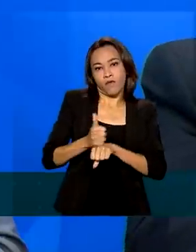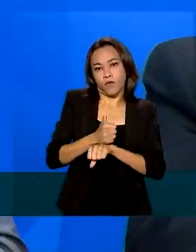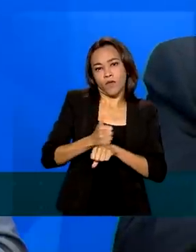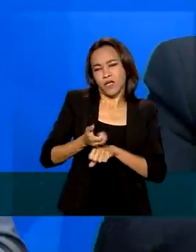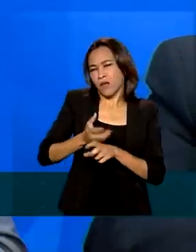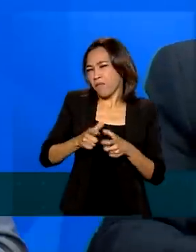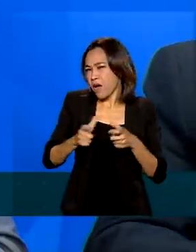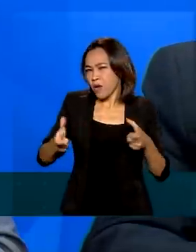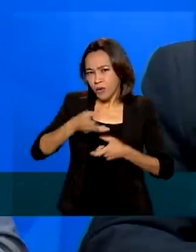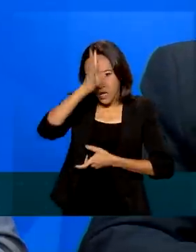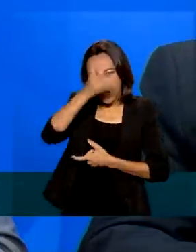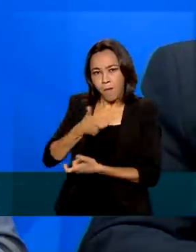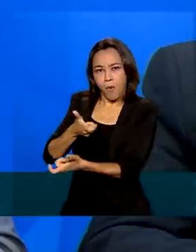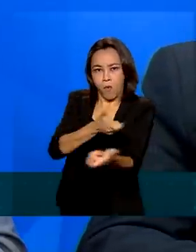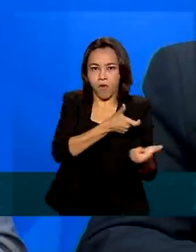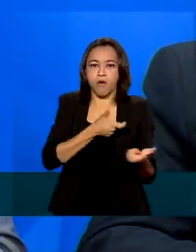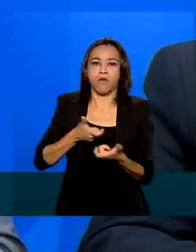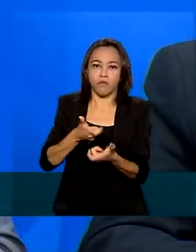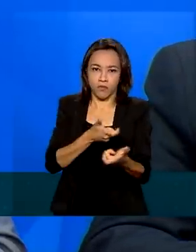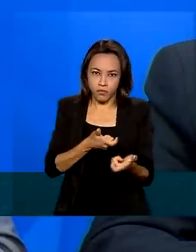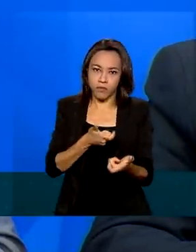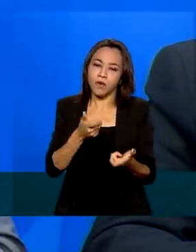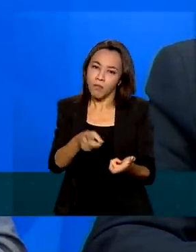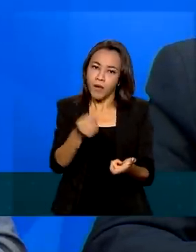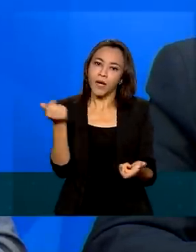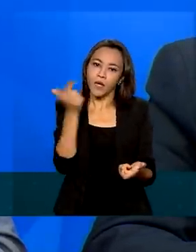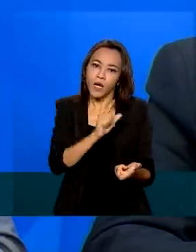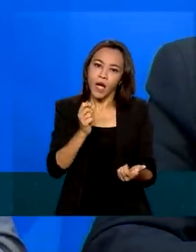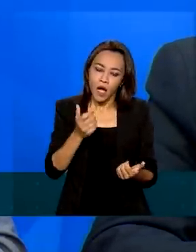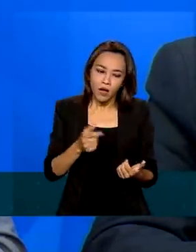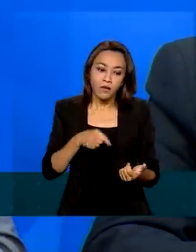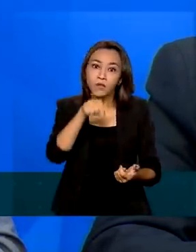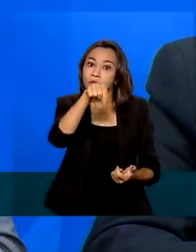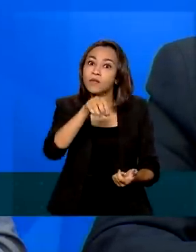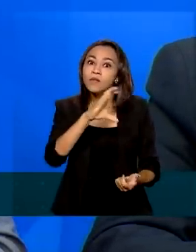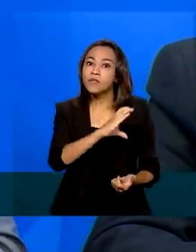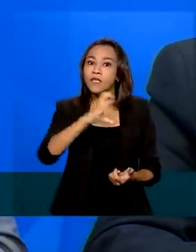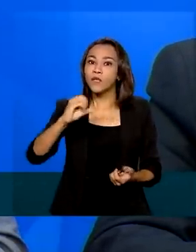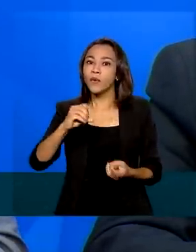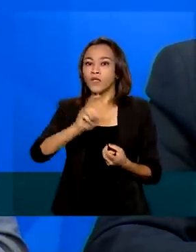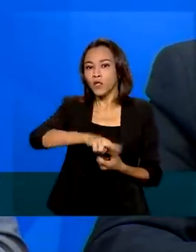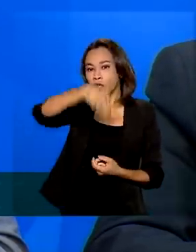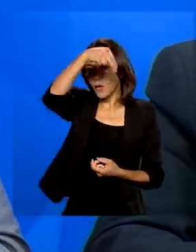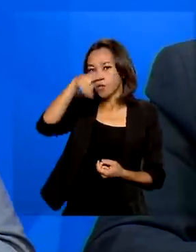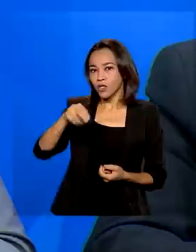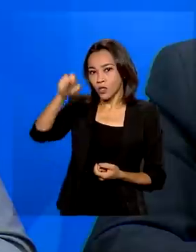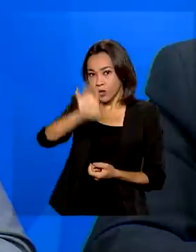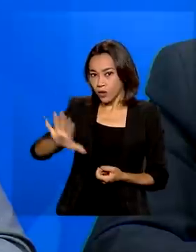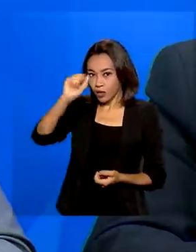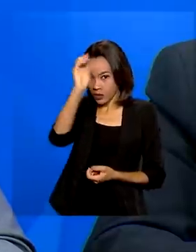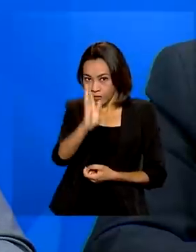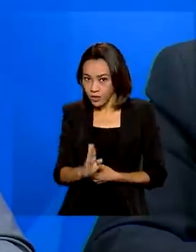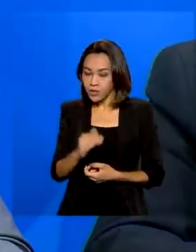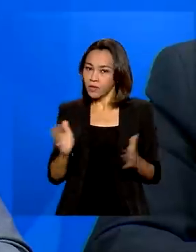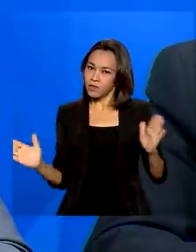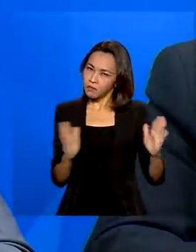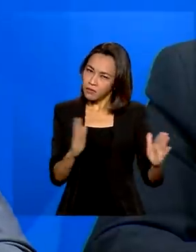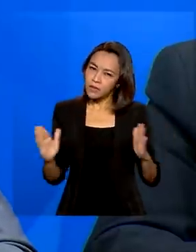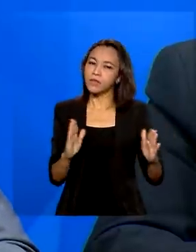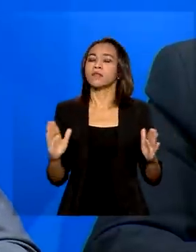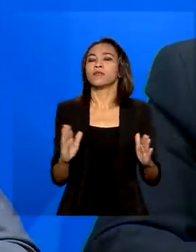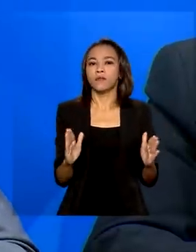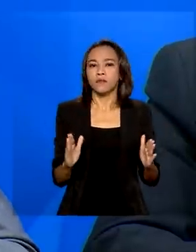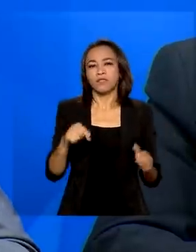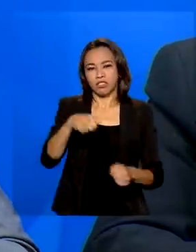bombeiros de carreira, para poder atuar nos estados do centro-oeste, norte e nordeste do país durante esse momento